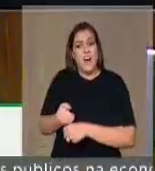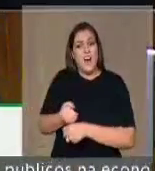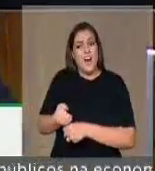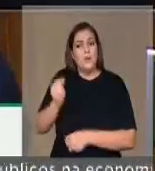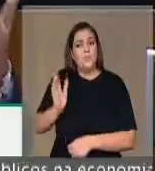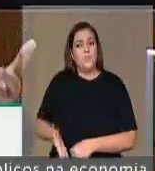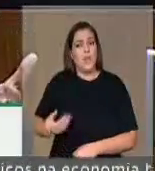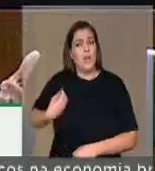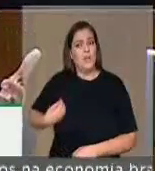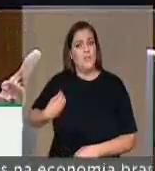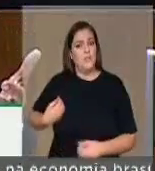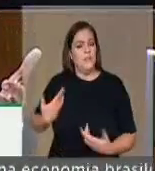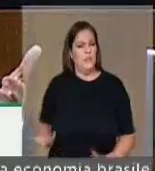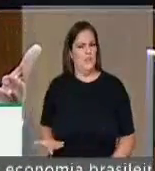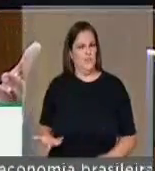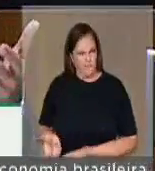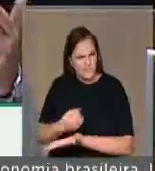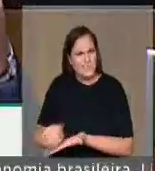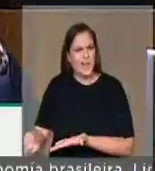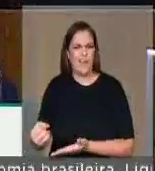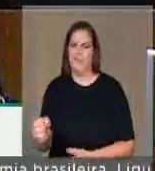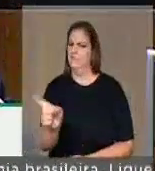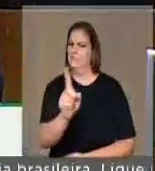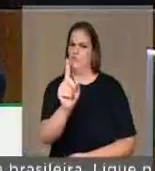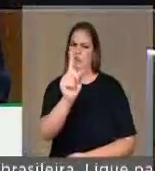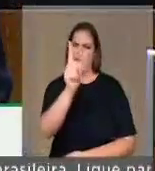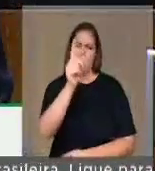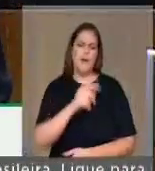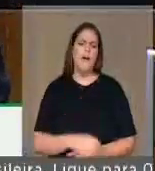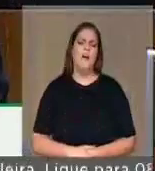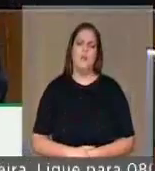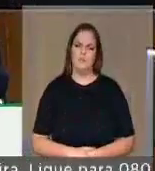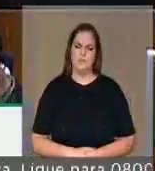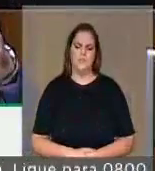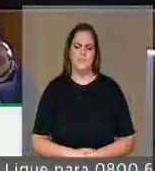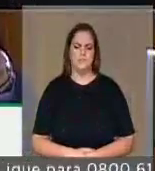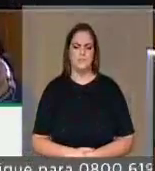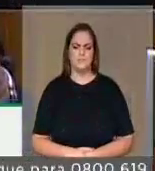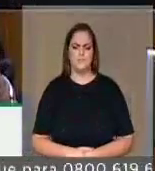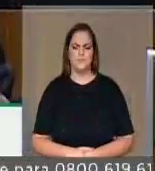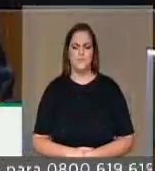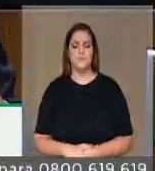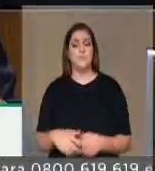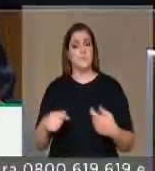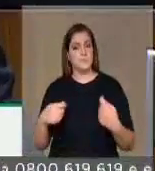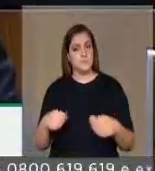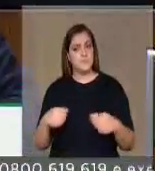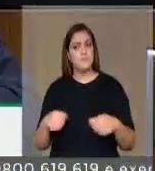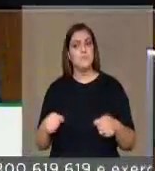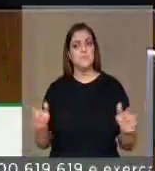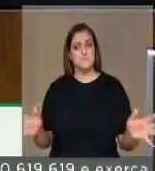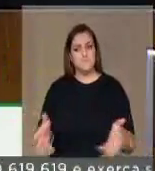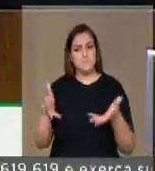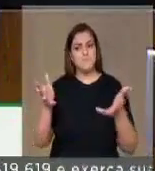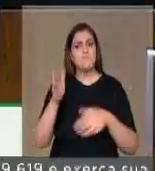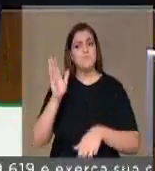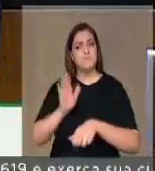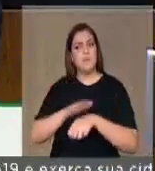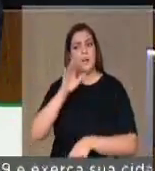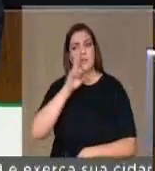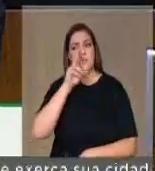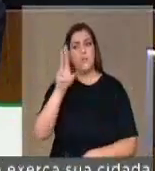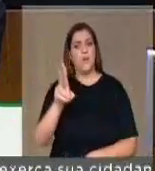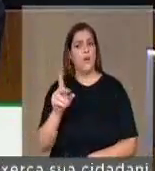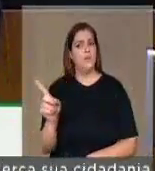superadas, muito ao contrário, pensar em reestruturação no sentido de fortalecê-la, e não de